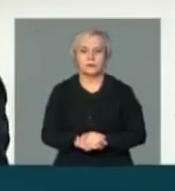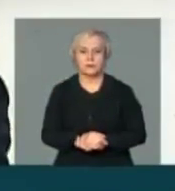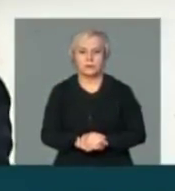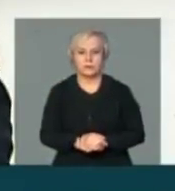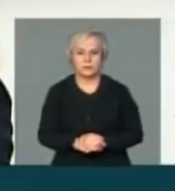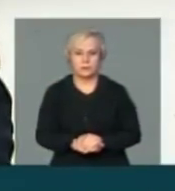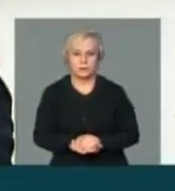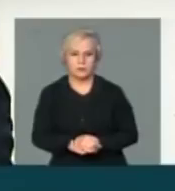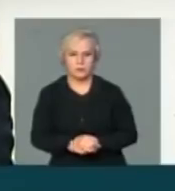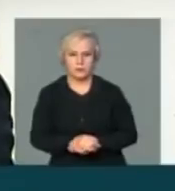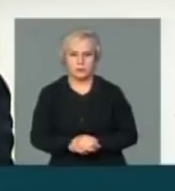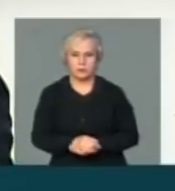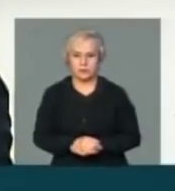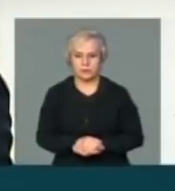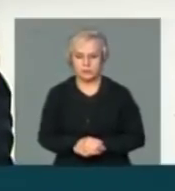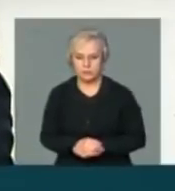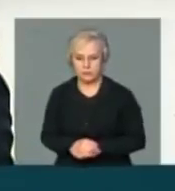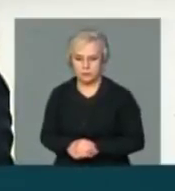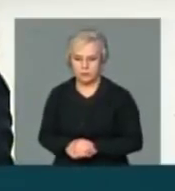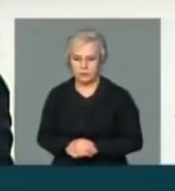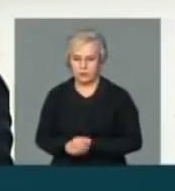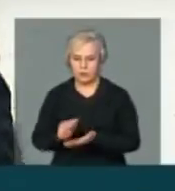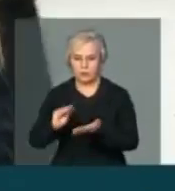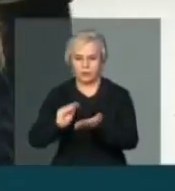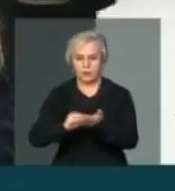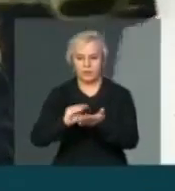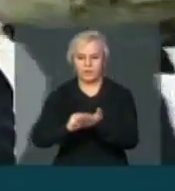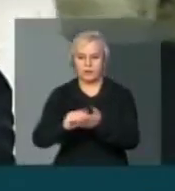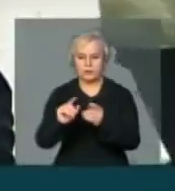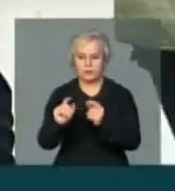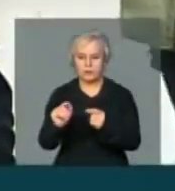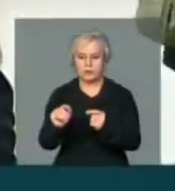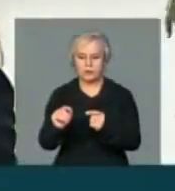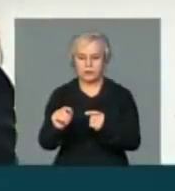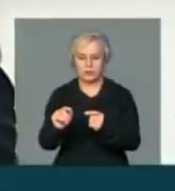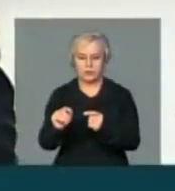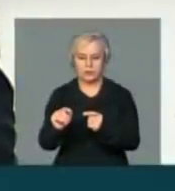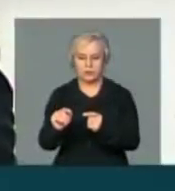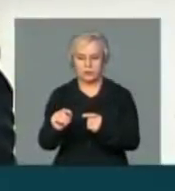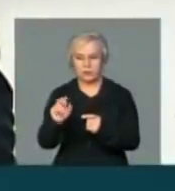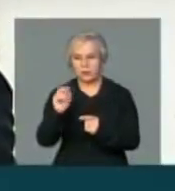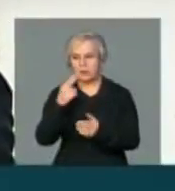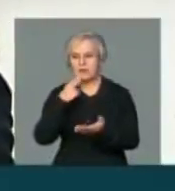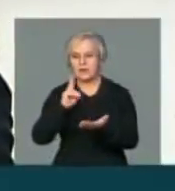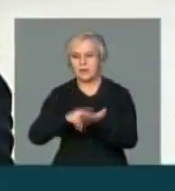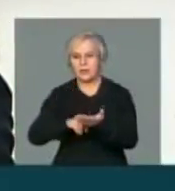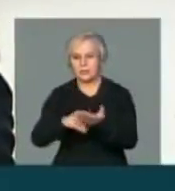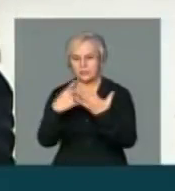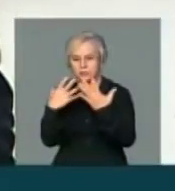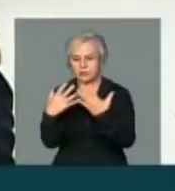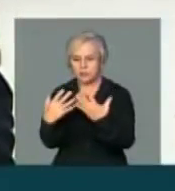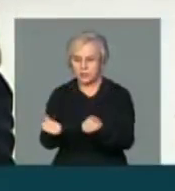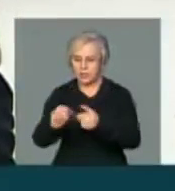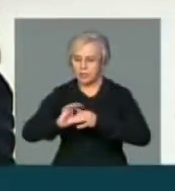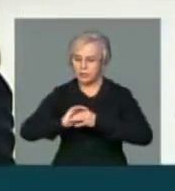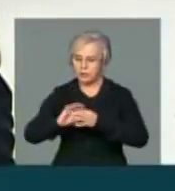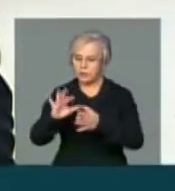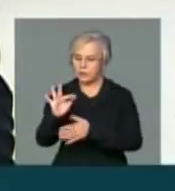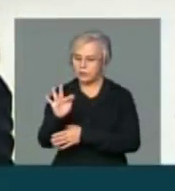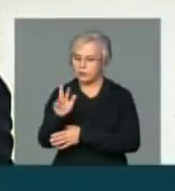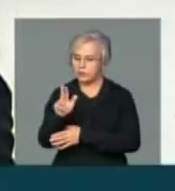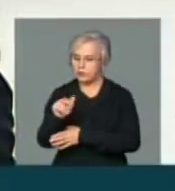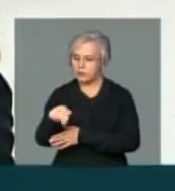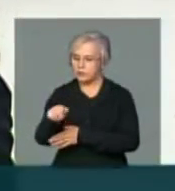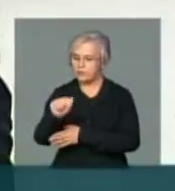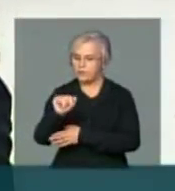Só para concluir, Sr. Presidente, o que está faltando é somente a carta de anuência da FUNAI, que depende do